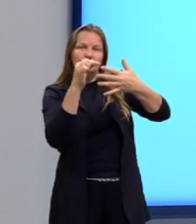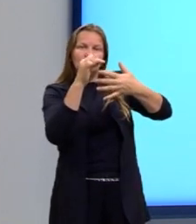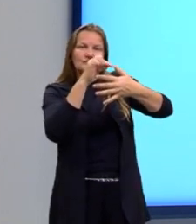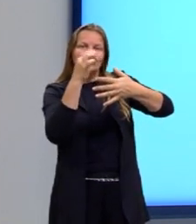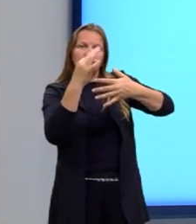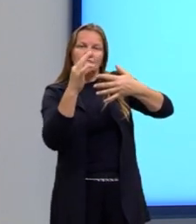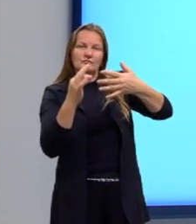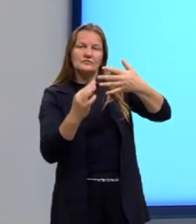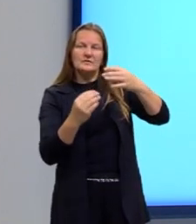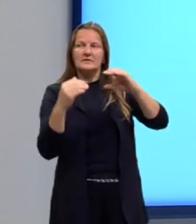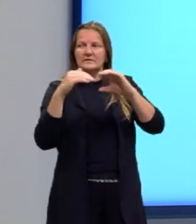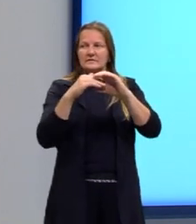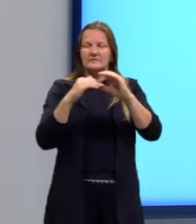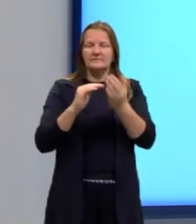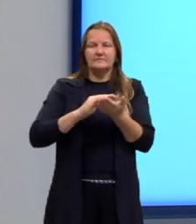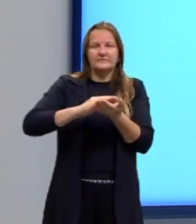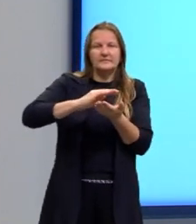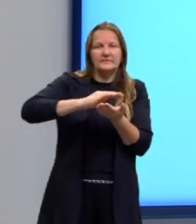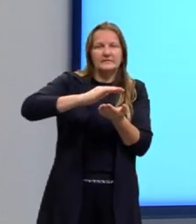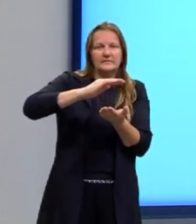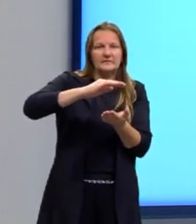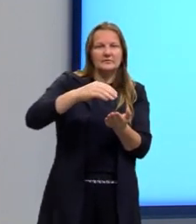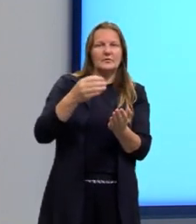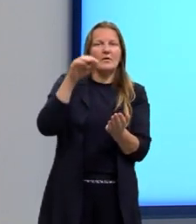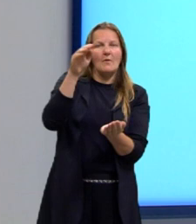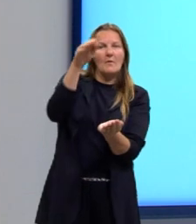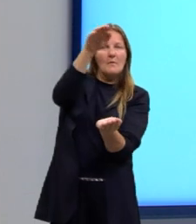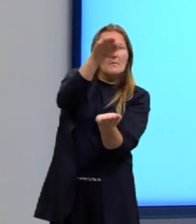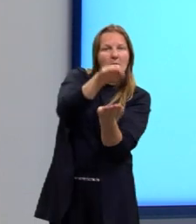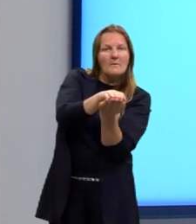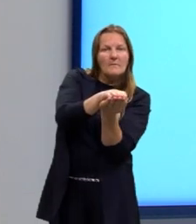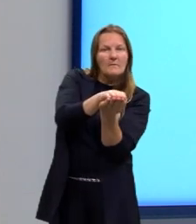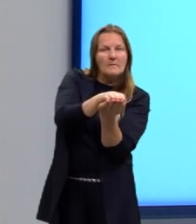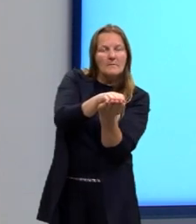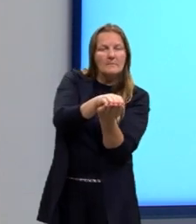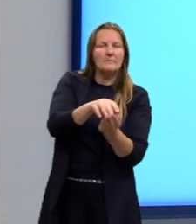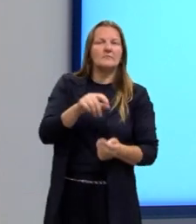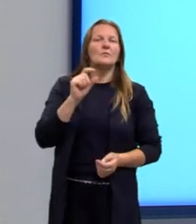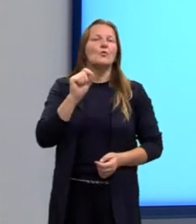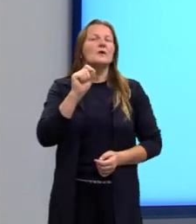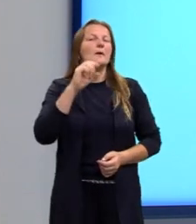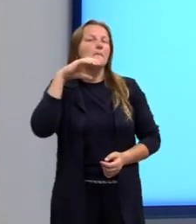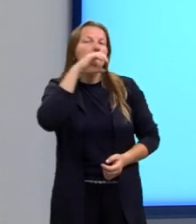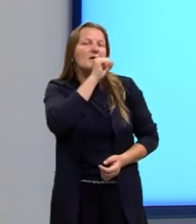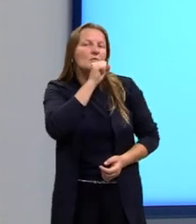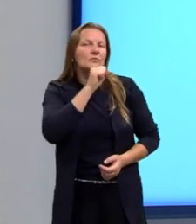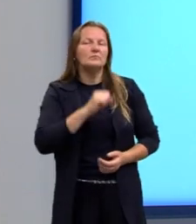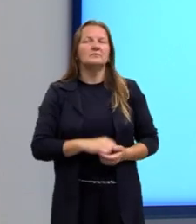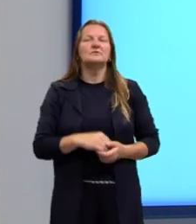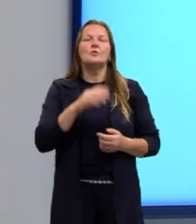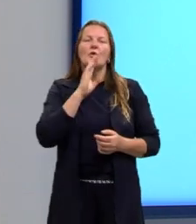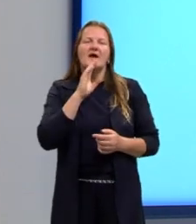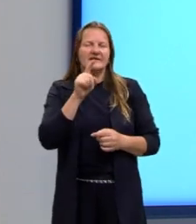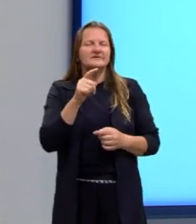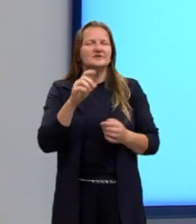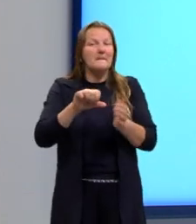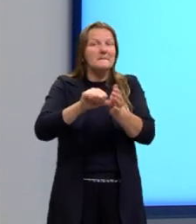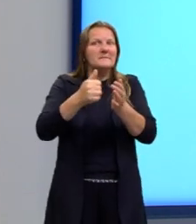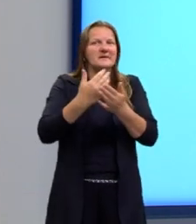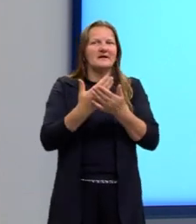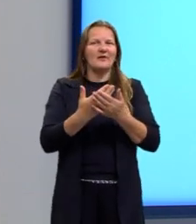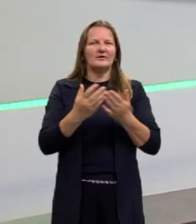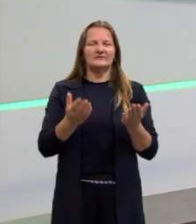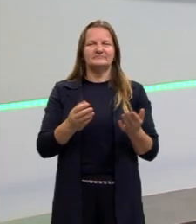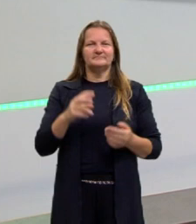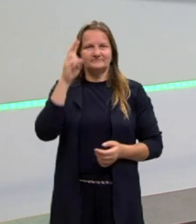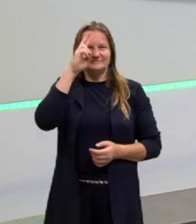esses pães que tem o base e o lá de cima para fechar o Sanduíche. Beleza! Essa imagem a gente já conhece, a gente já consegue